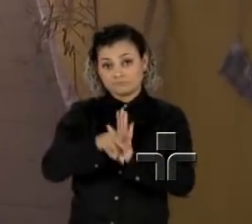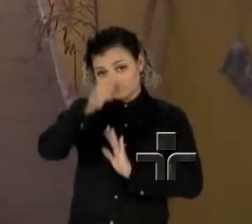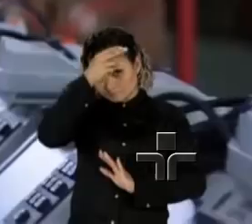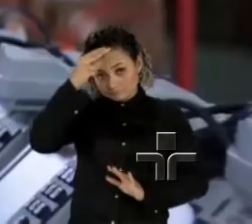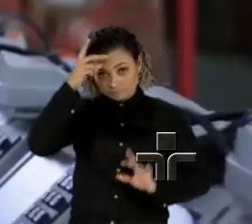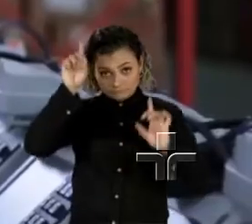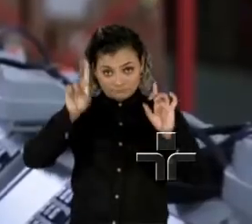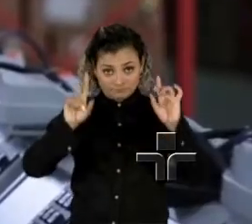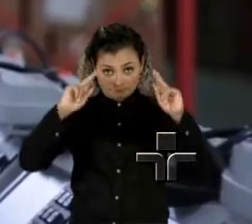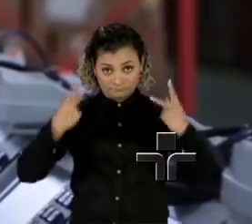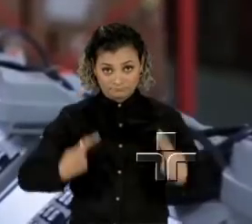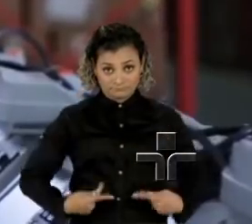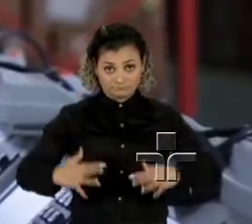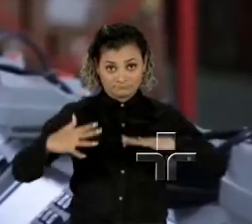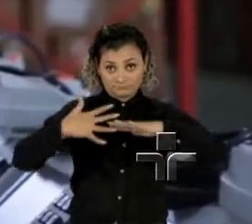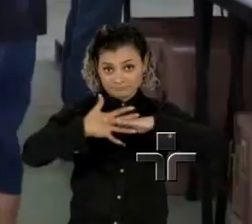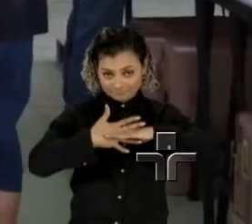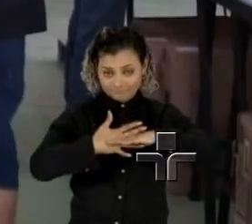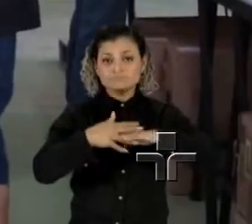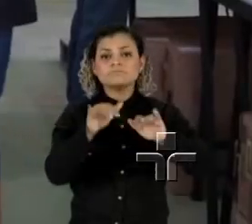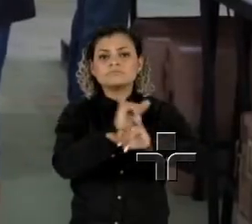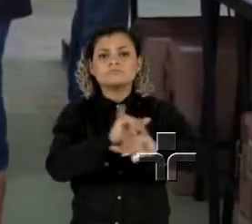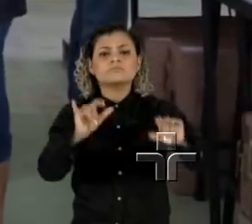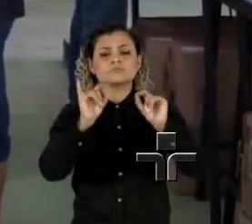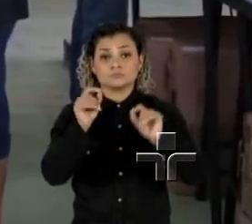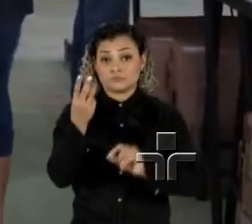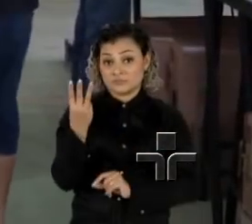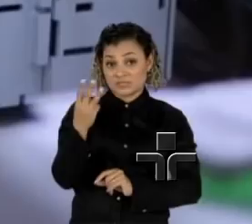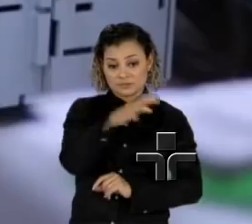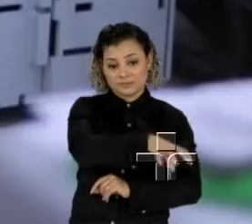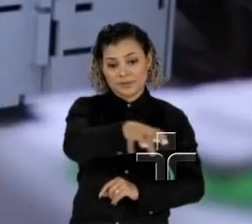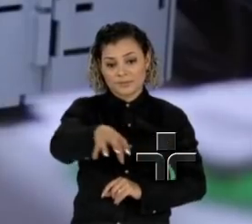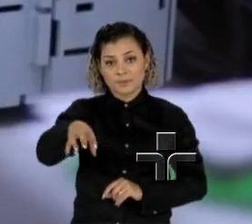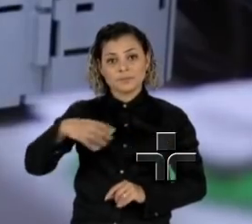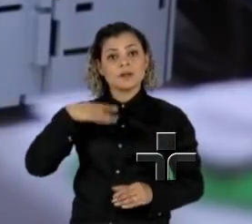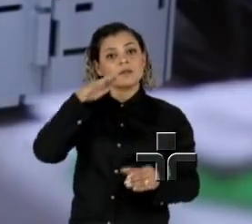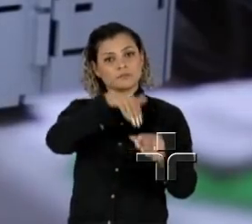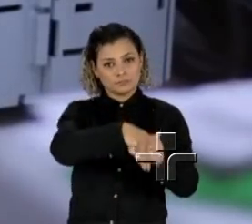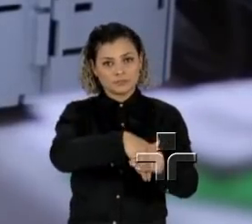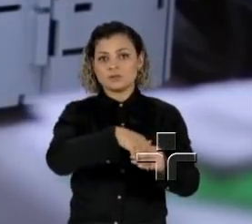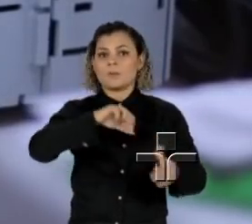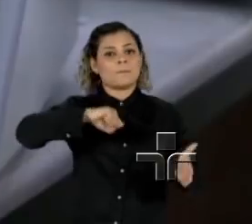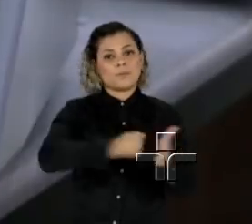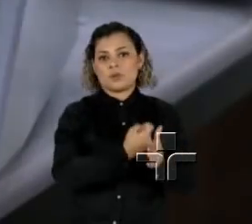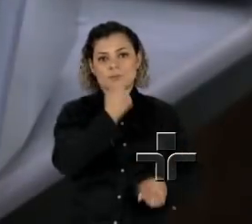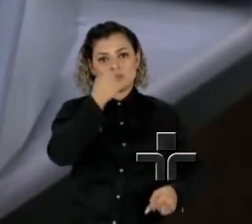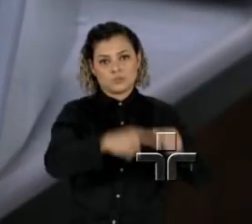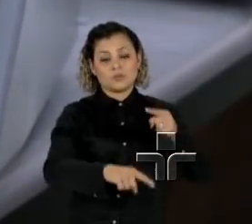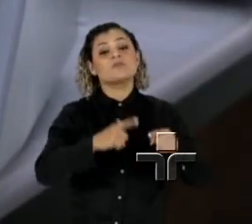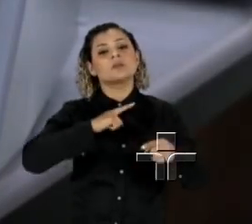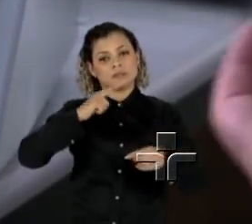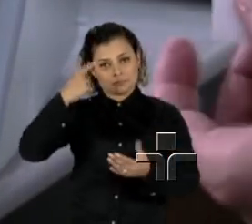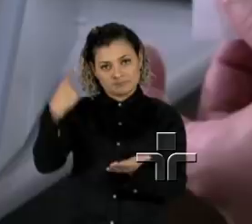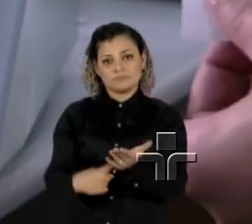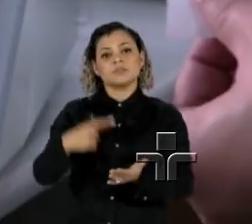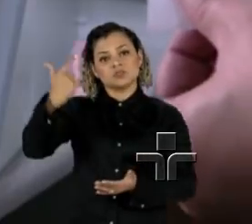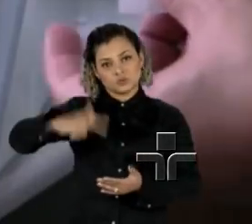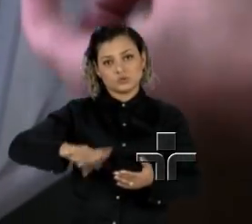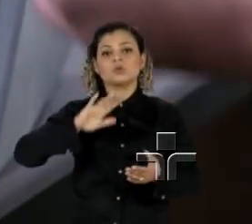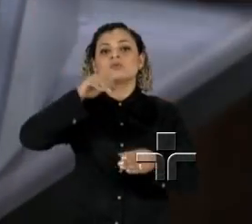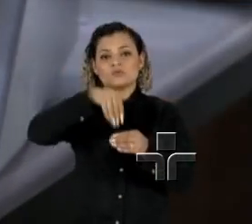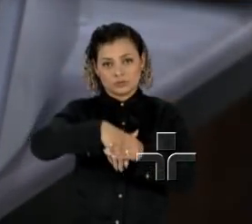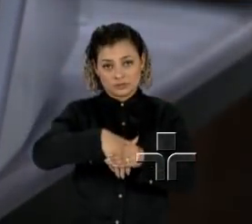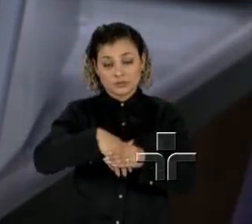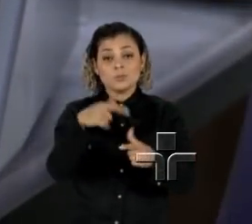Direitos Humanos e Cidadania informou que, em três regiões, a eleição foi impugnada e haverá nova data para o pleito.